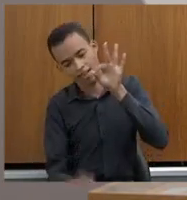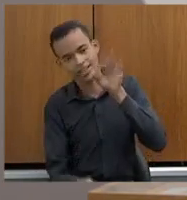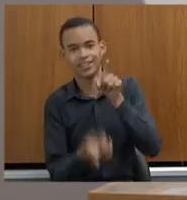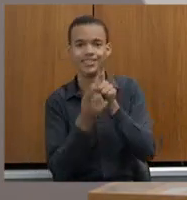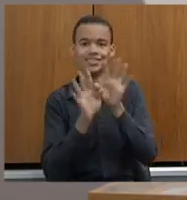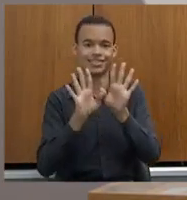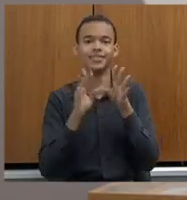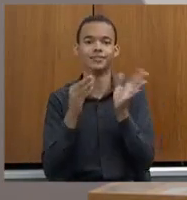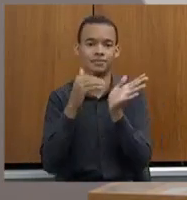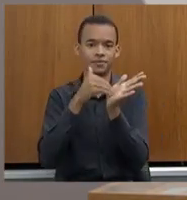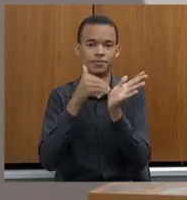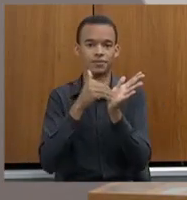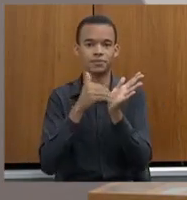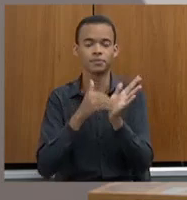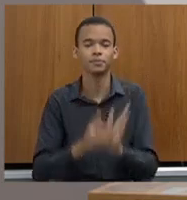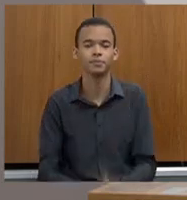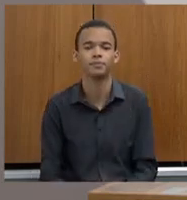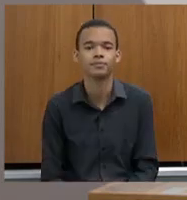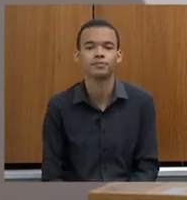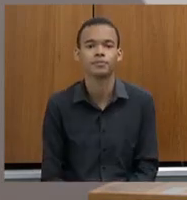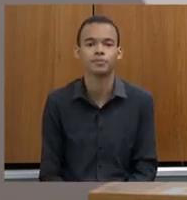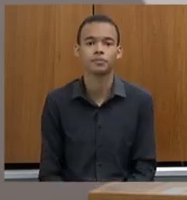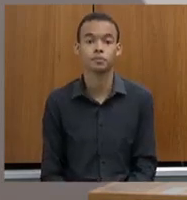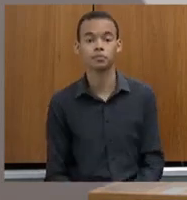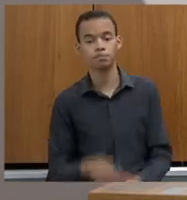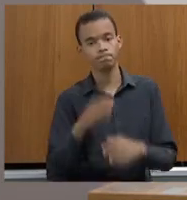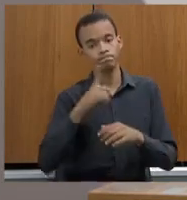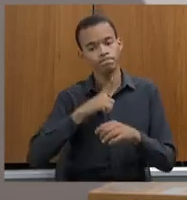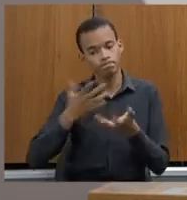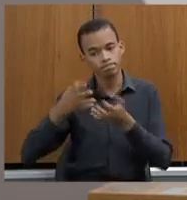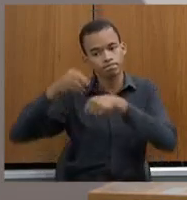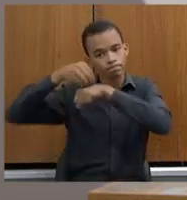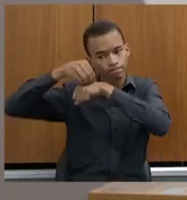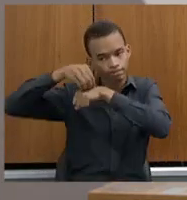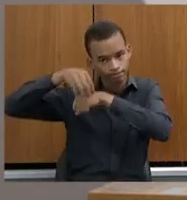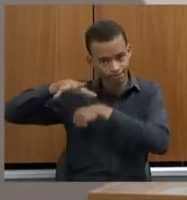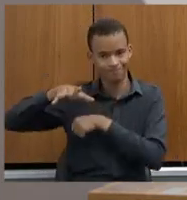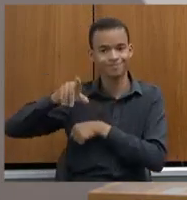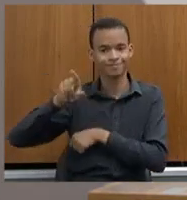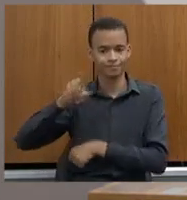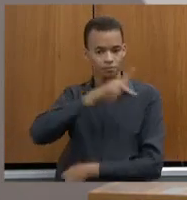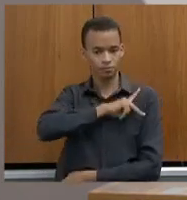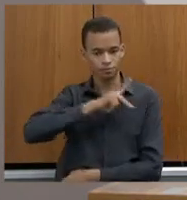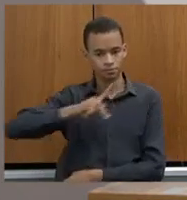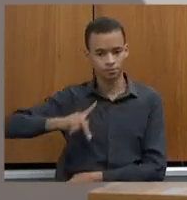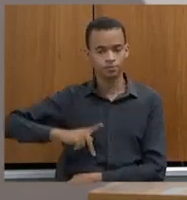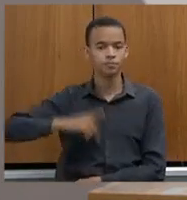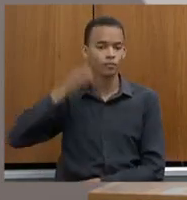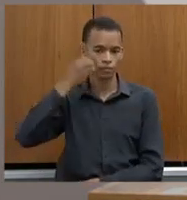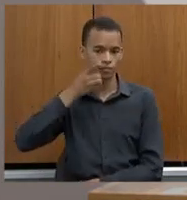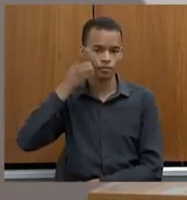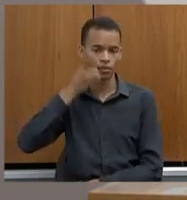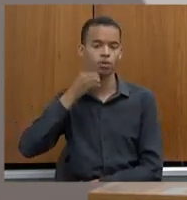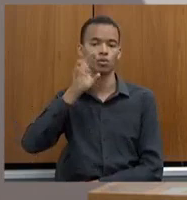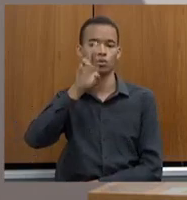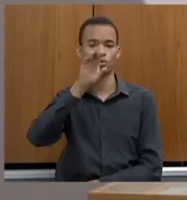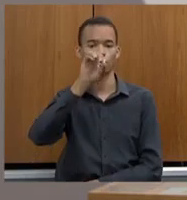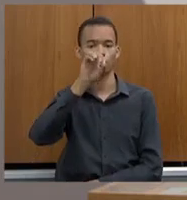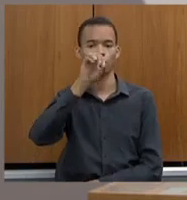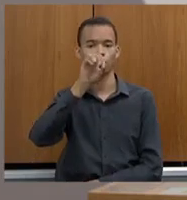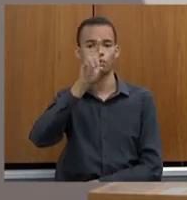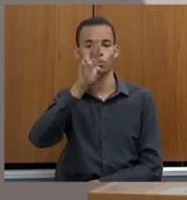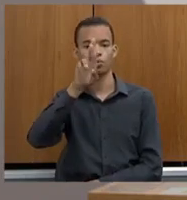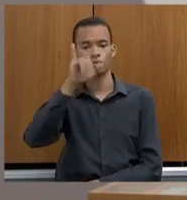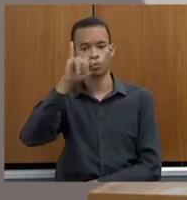essa finalização, queria dar uma sugestão para o meu líder, meu presidente, deputado Sargento Rodrigues, na